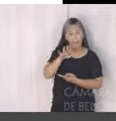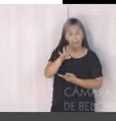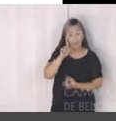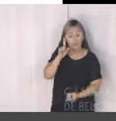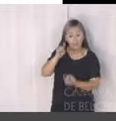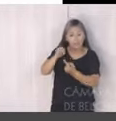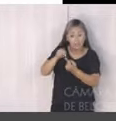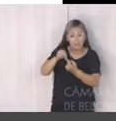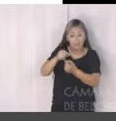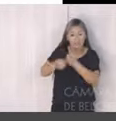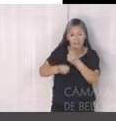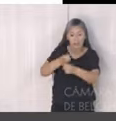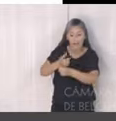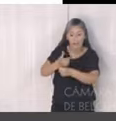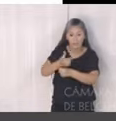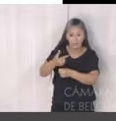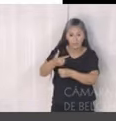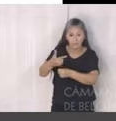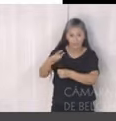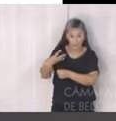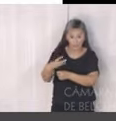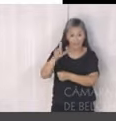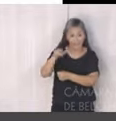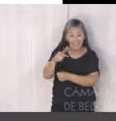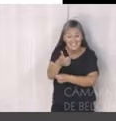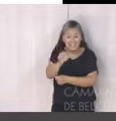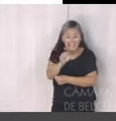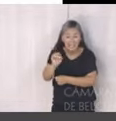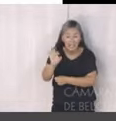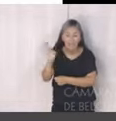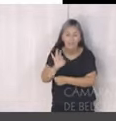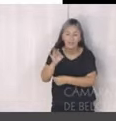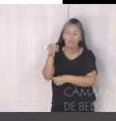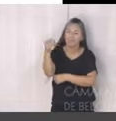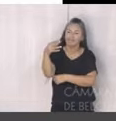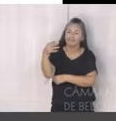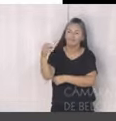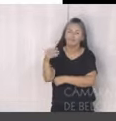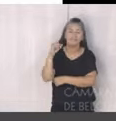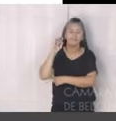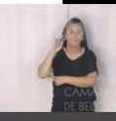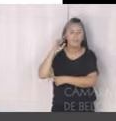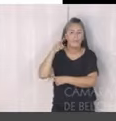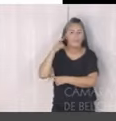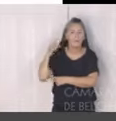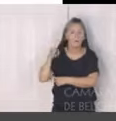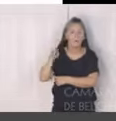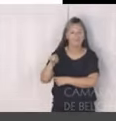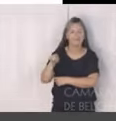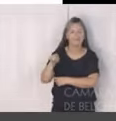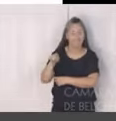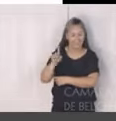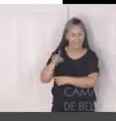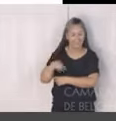até 2023 e, por fim, a implantação do programa piloto do transporte sob demanda. Passando, então,